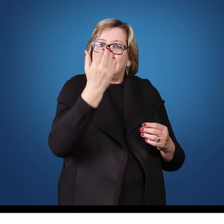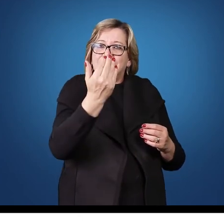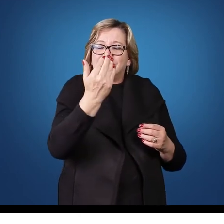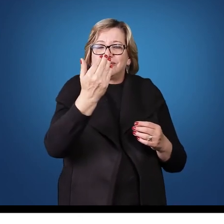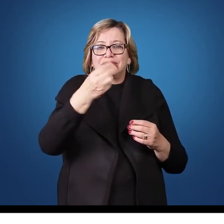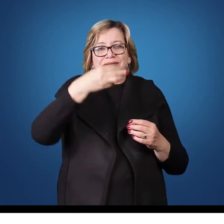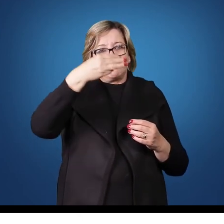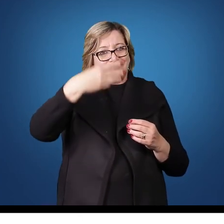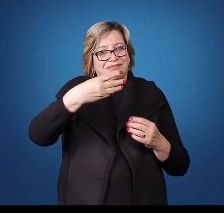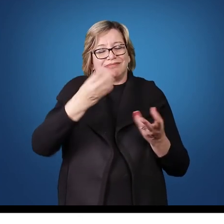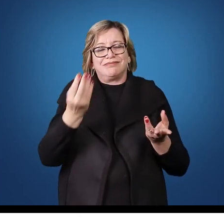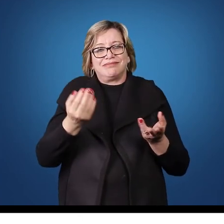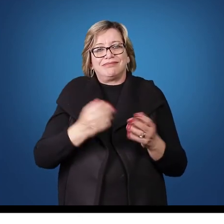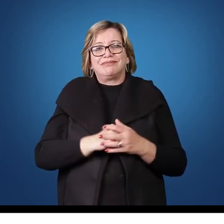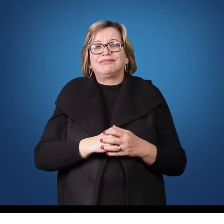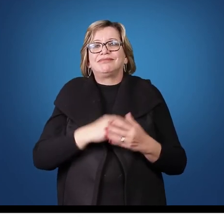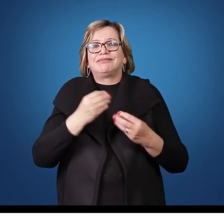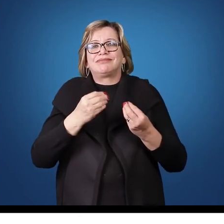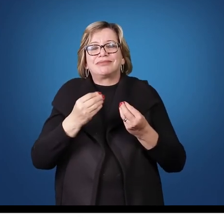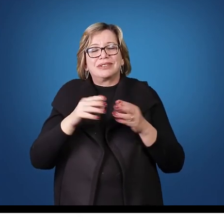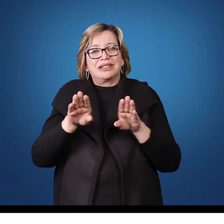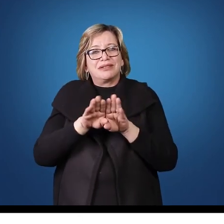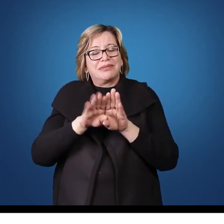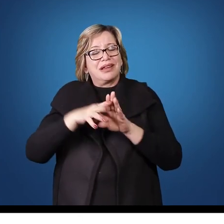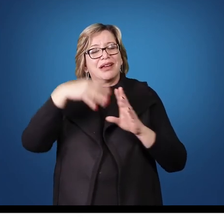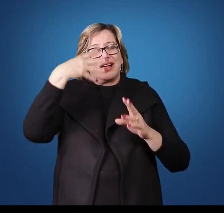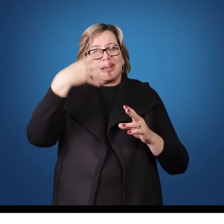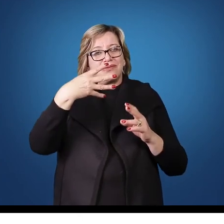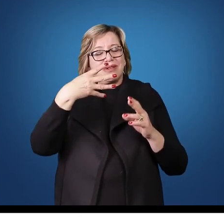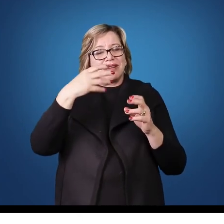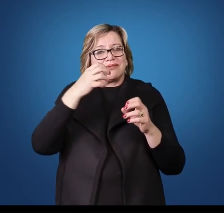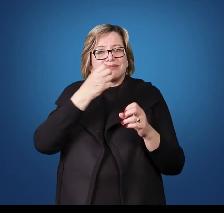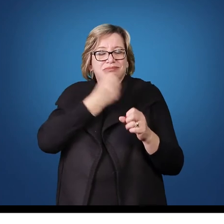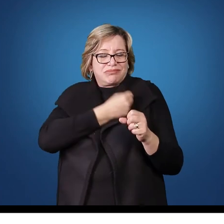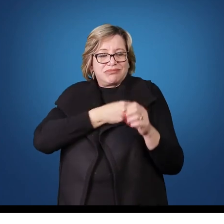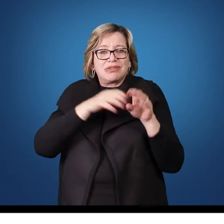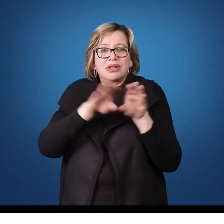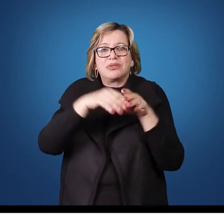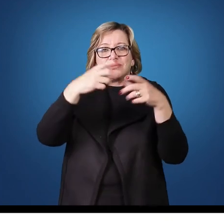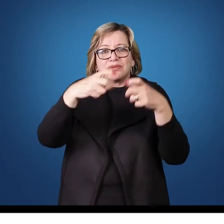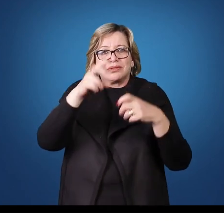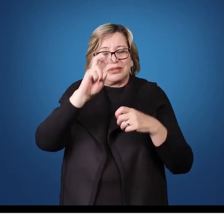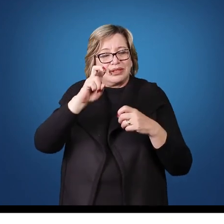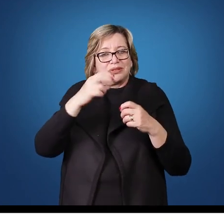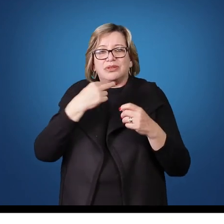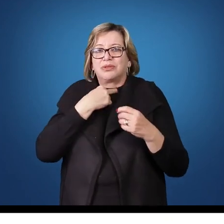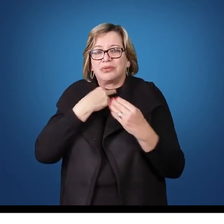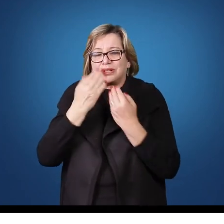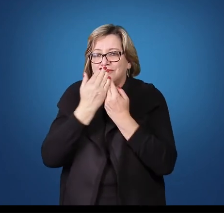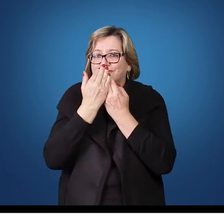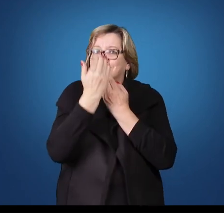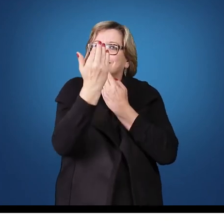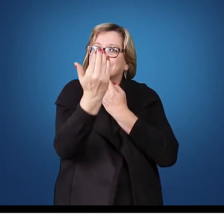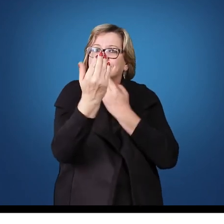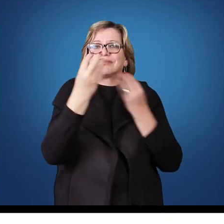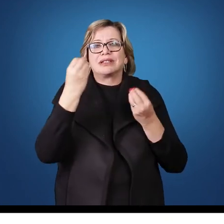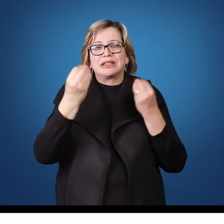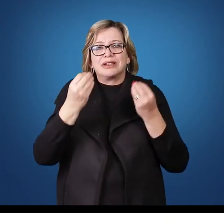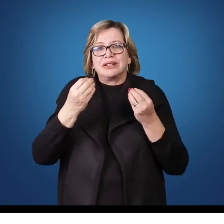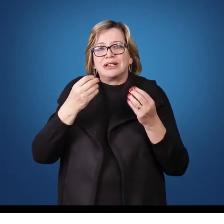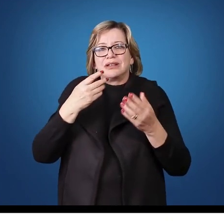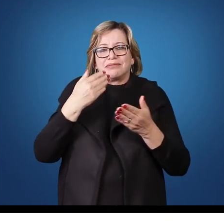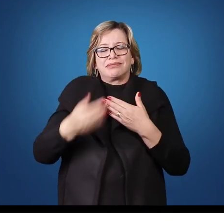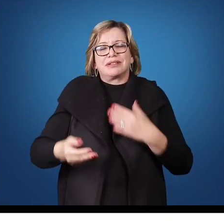da posição 3 e a posição 4 e a posição 5 da mesma maneira e são caracterizados como erro de rodízio e aponto ao